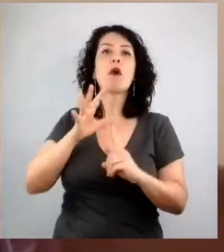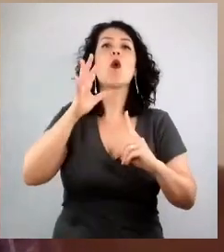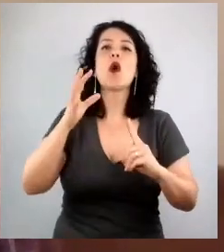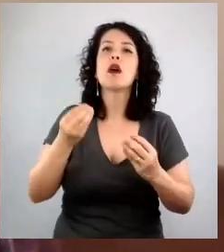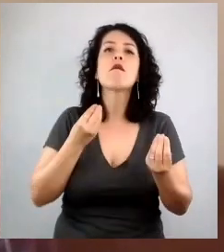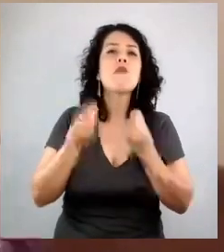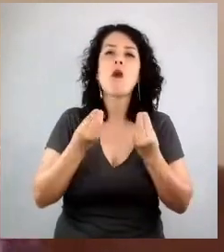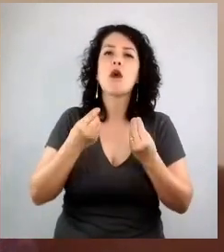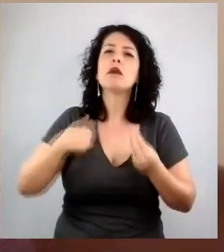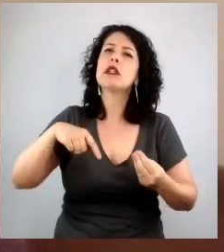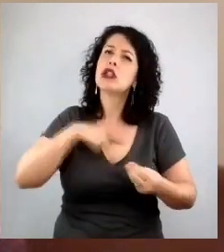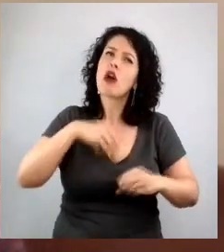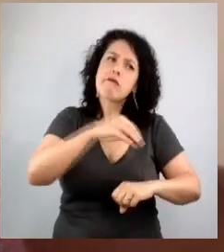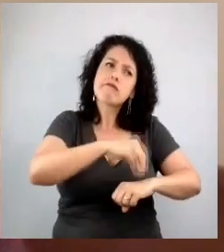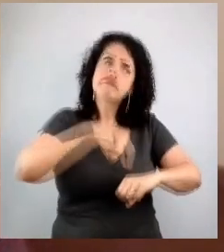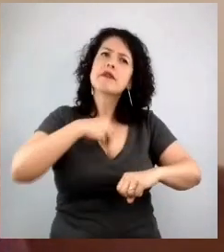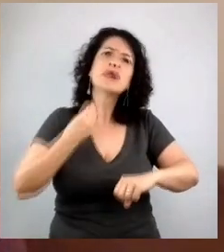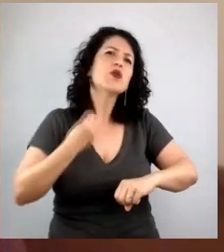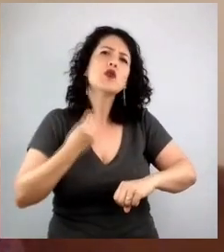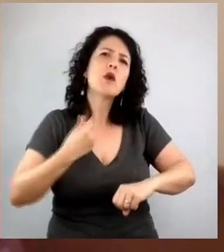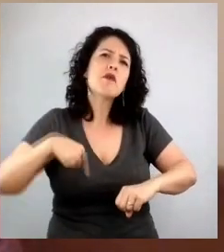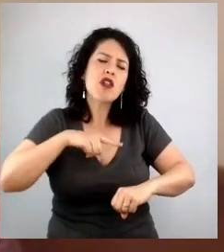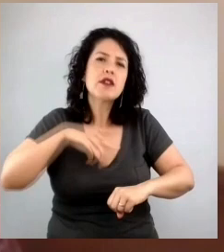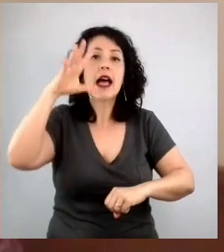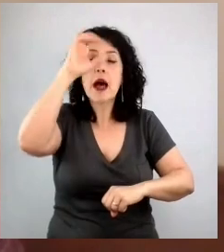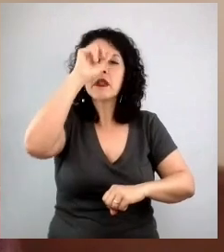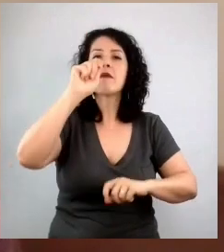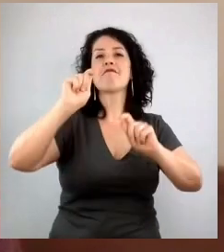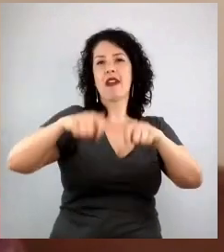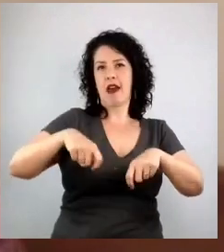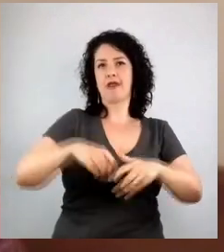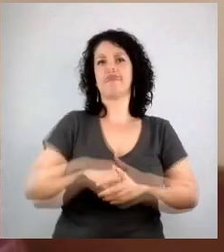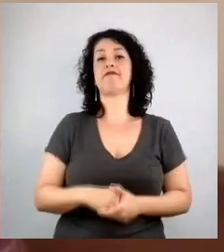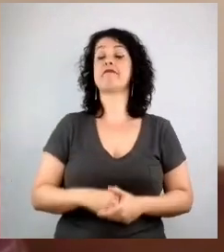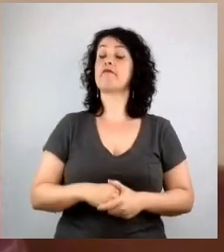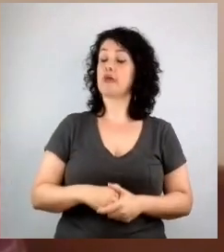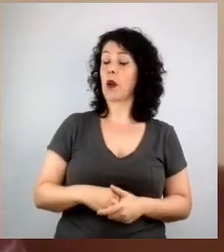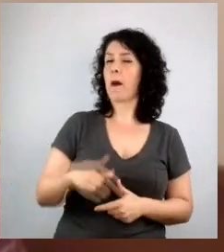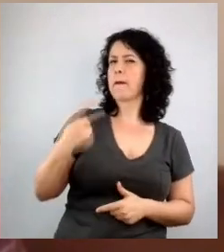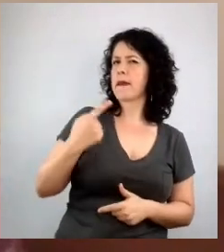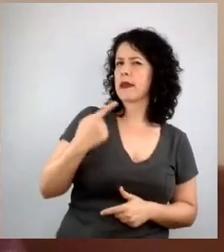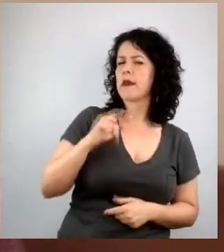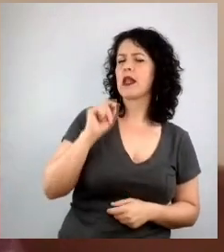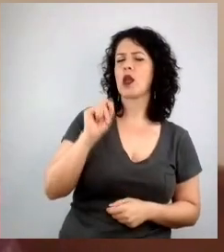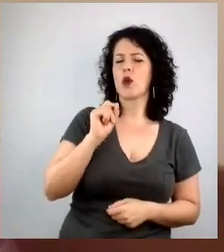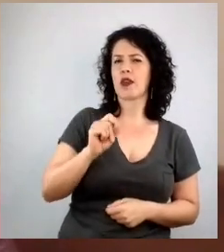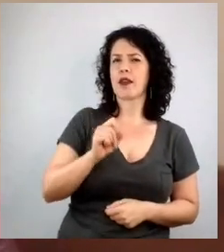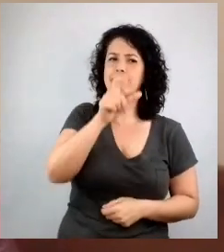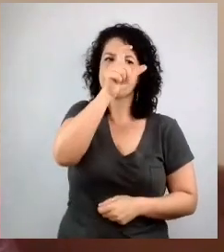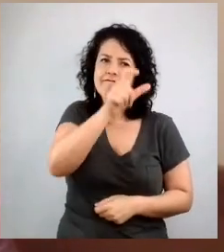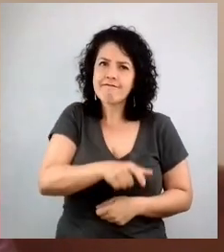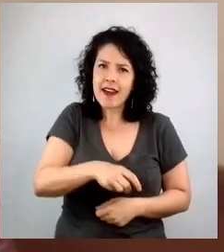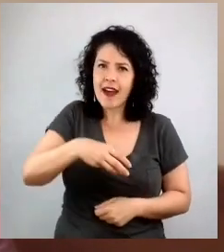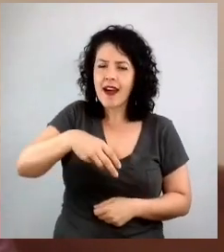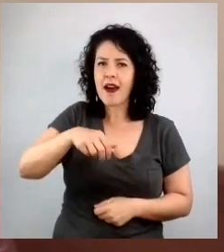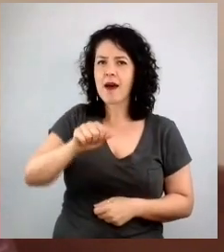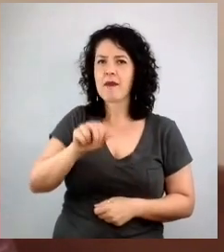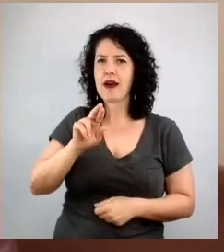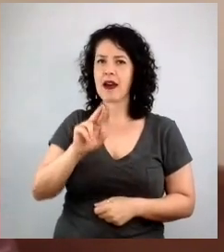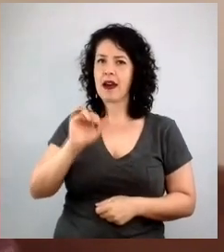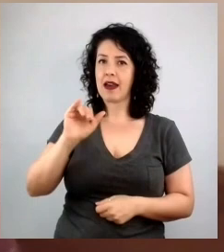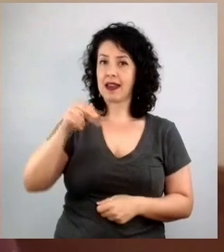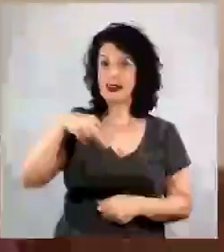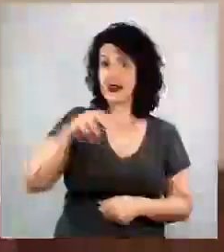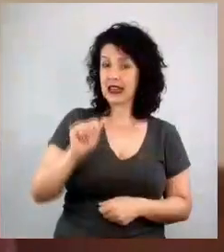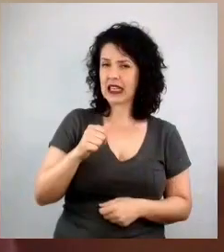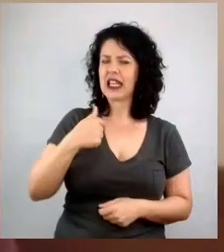a gente deveria tirar disso tudo. E a primeira coisa para vocês entenderem isso é que a Marina, eu trabalhei com muita gente nesses anos de